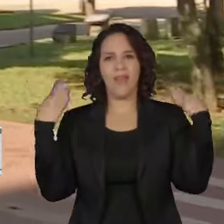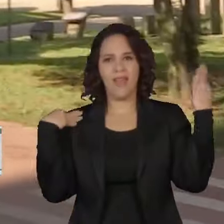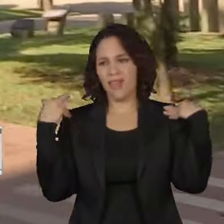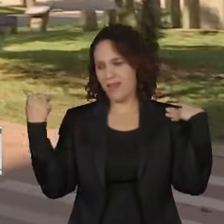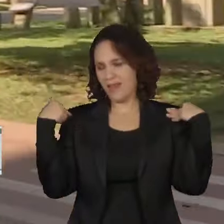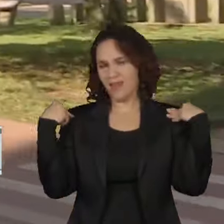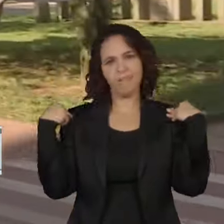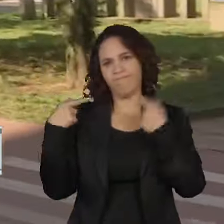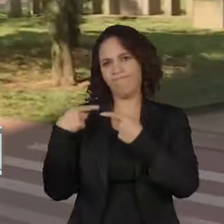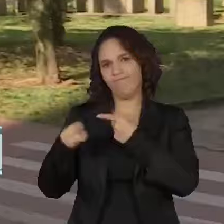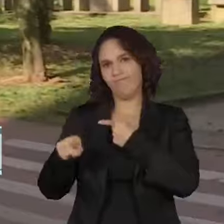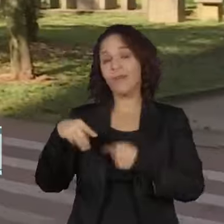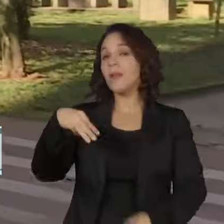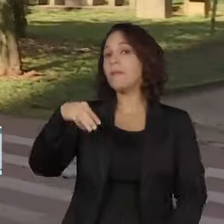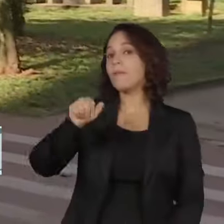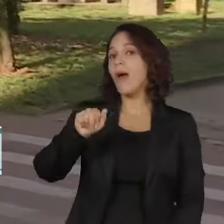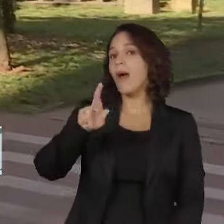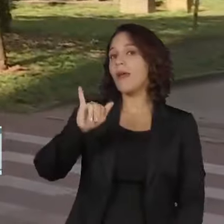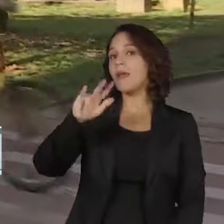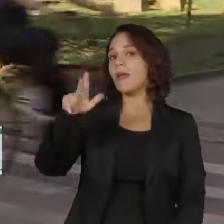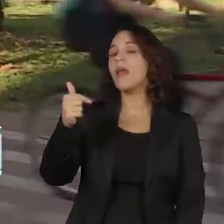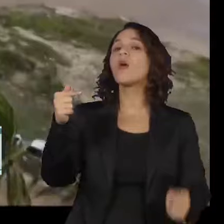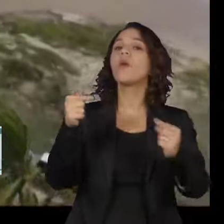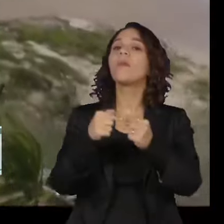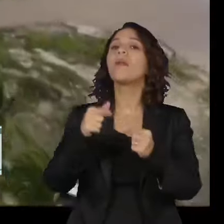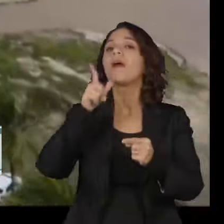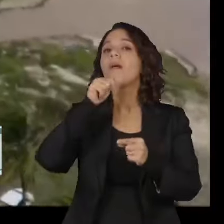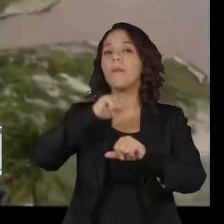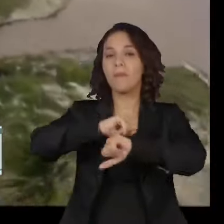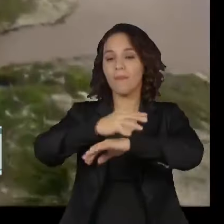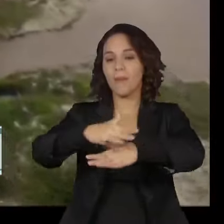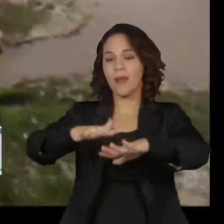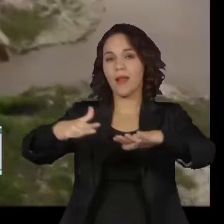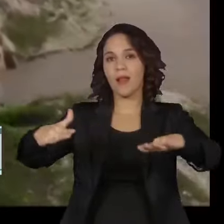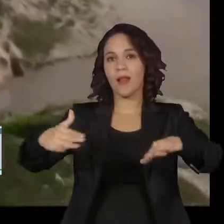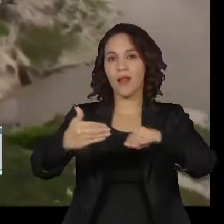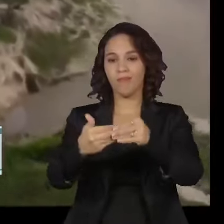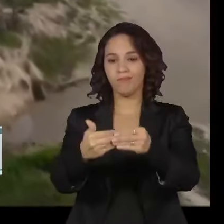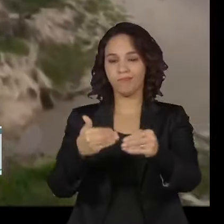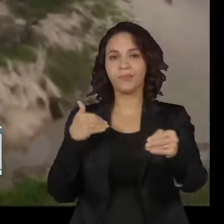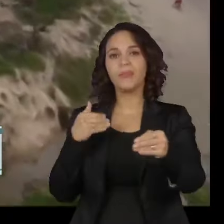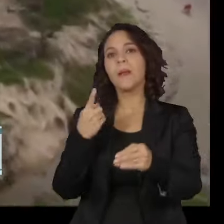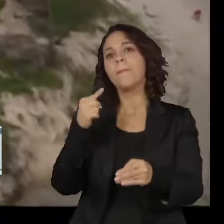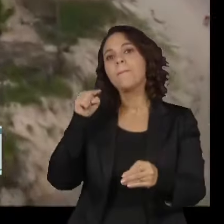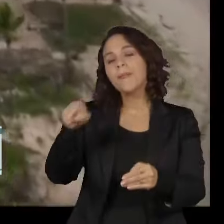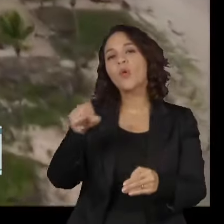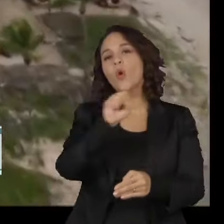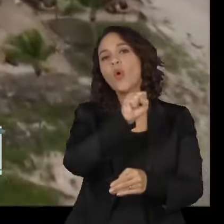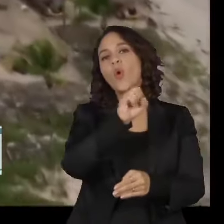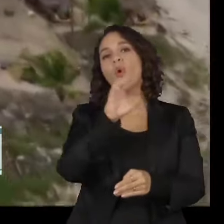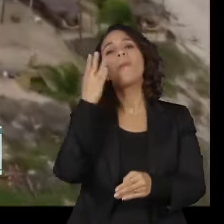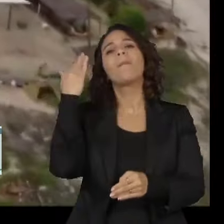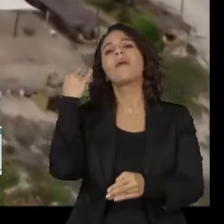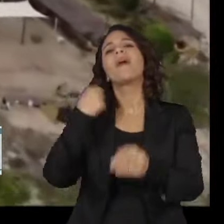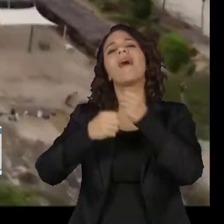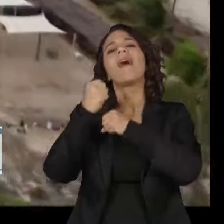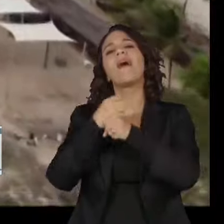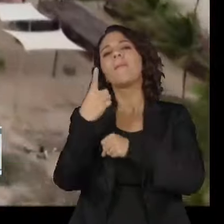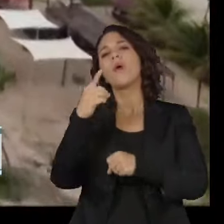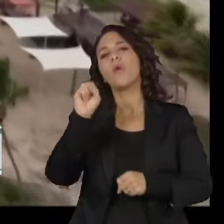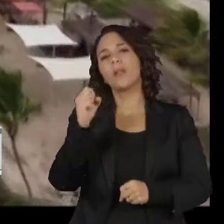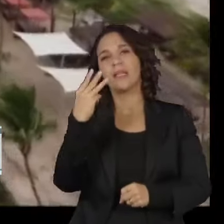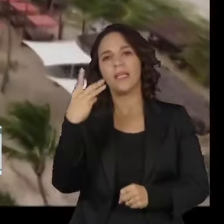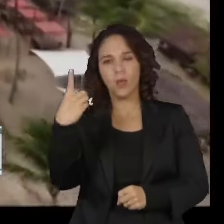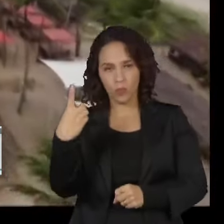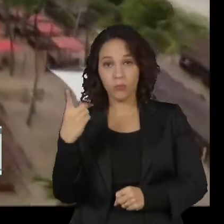com as Forças Armadas. Foram estabelecidos a partir da maré máxima medida em 1831, uma faixa